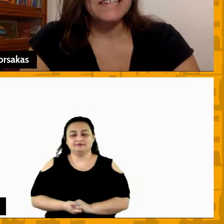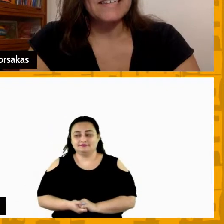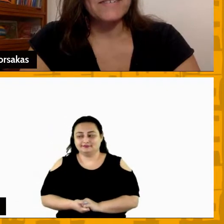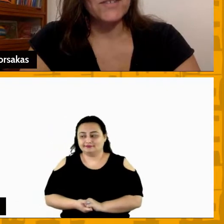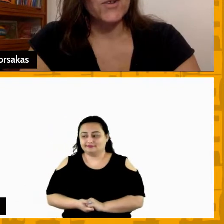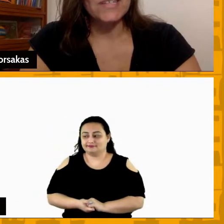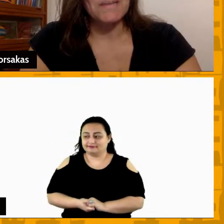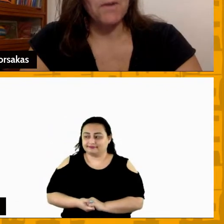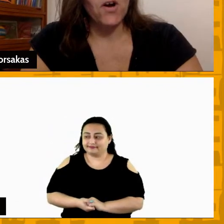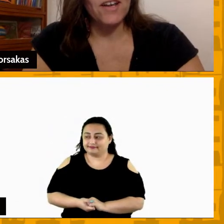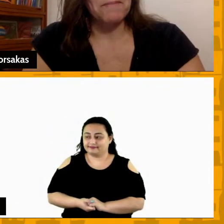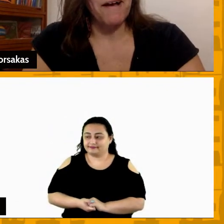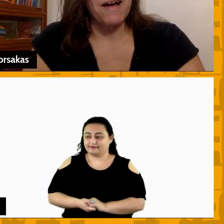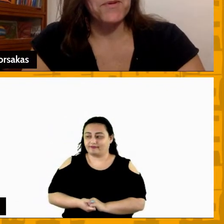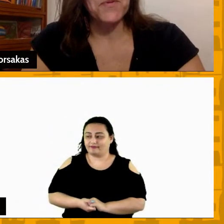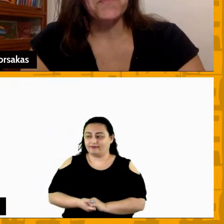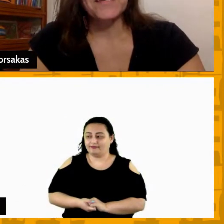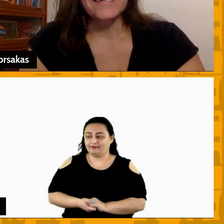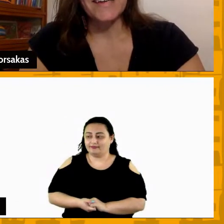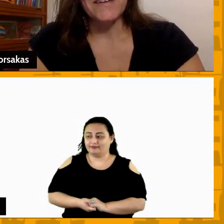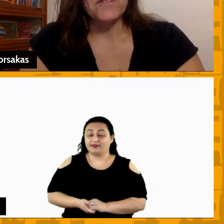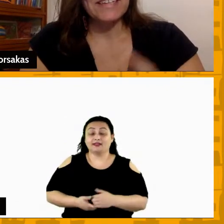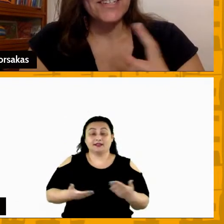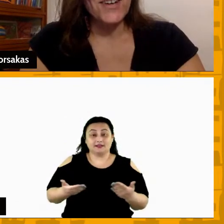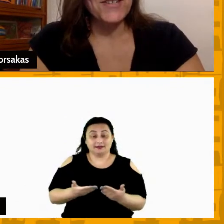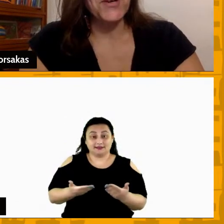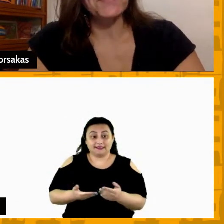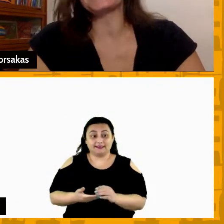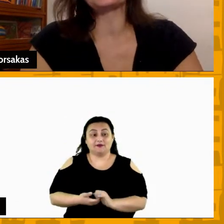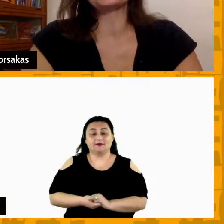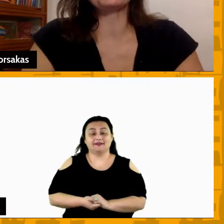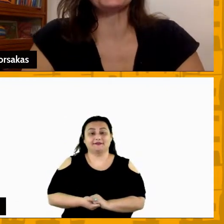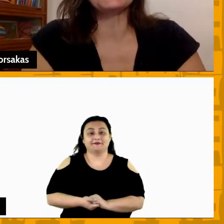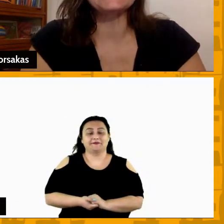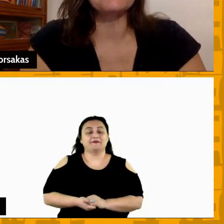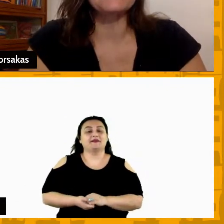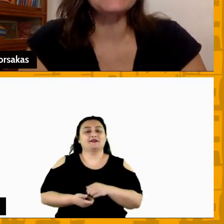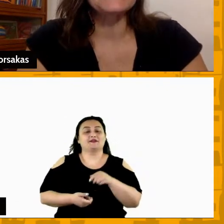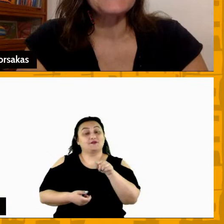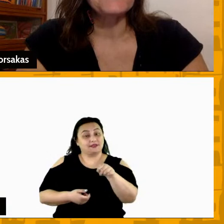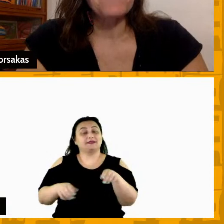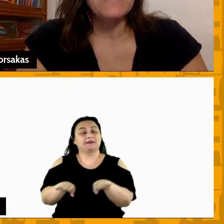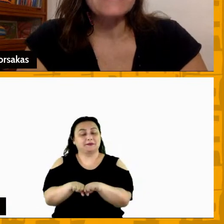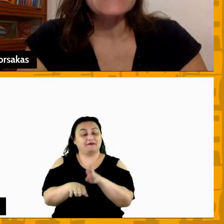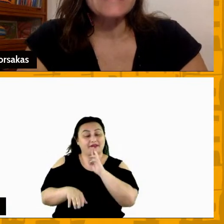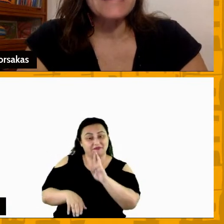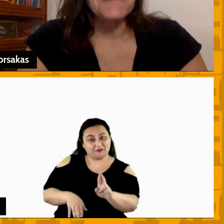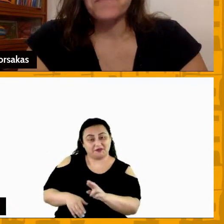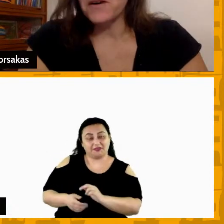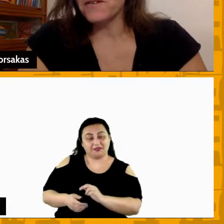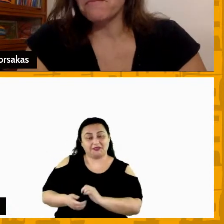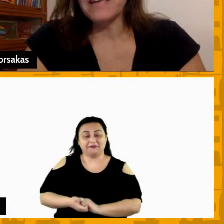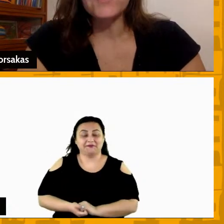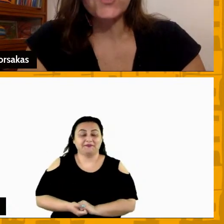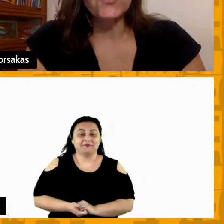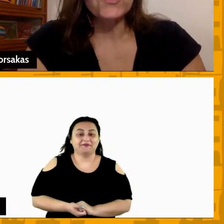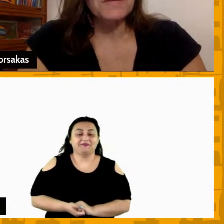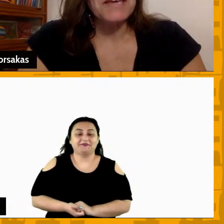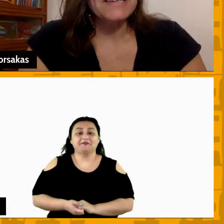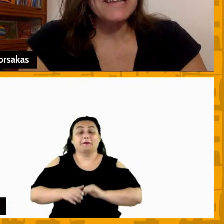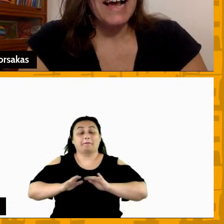aproveitar que você levantou essa bola Pabllo e aí vou até deixar você começar a responder dessa vez mas tem